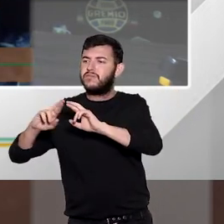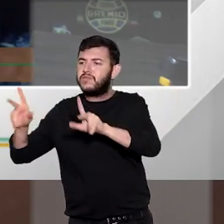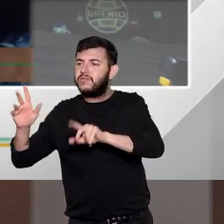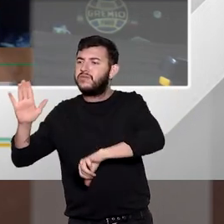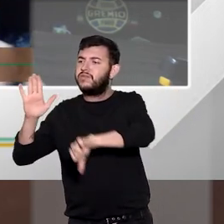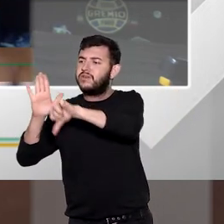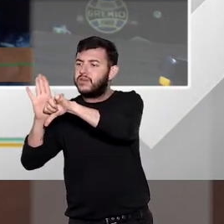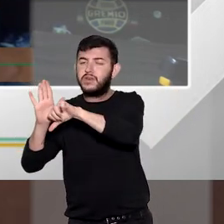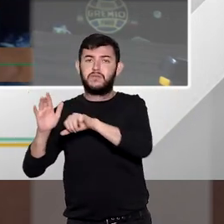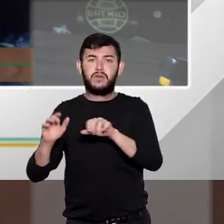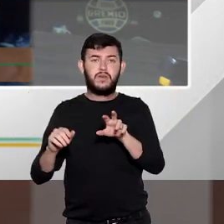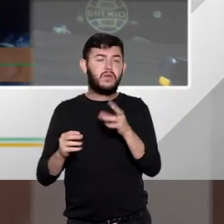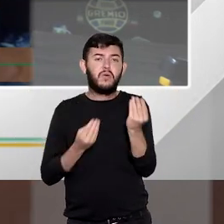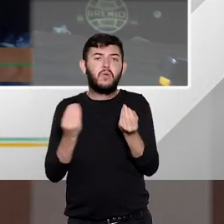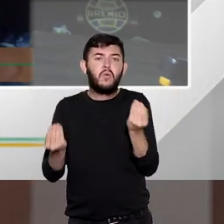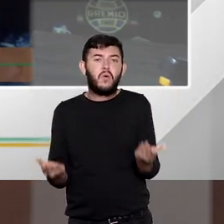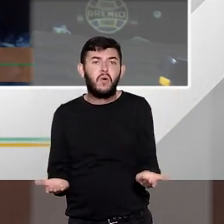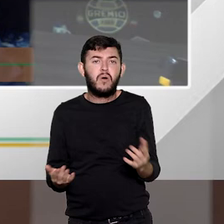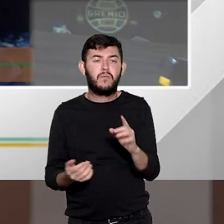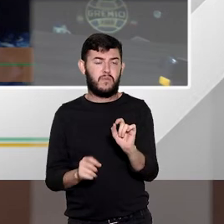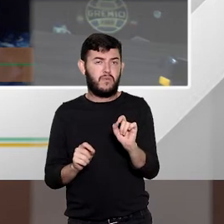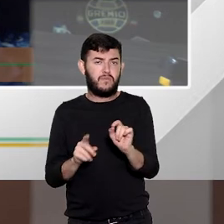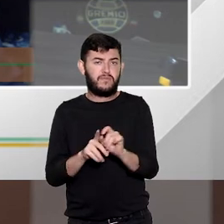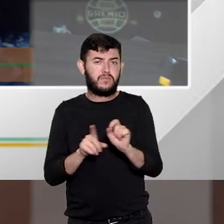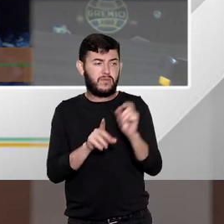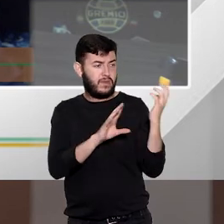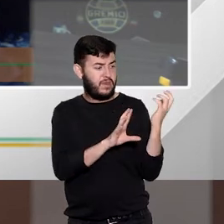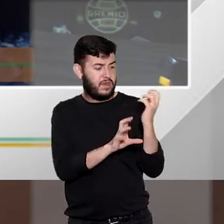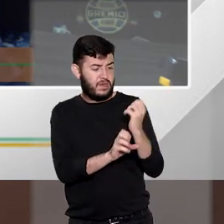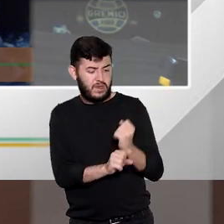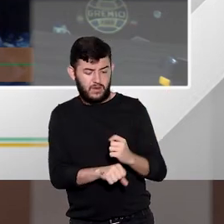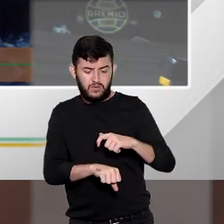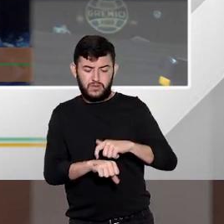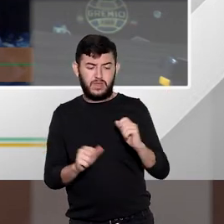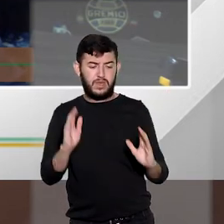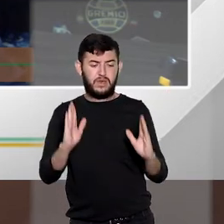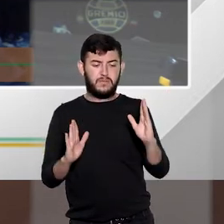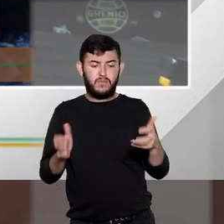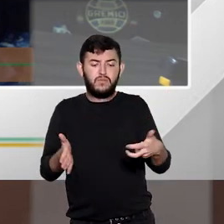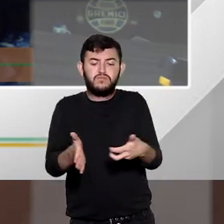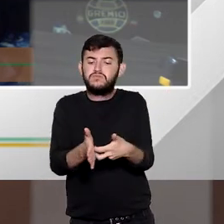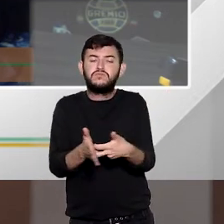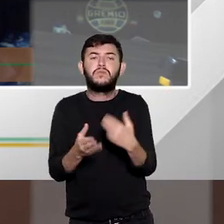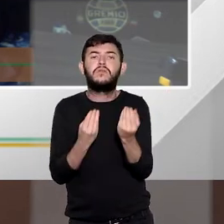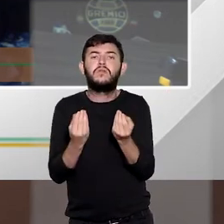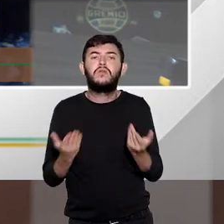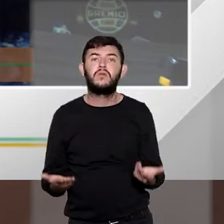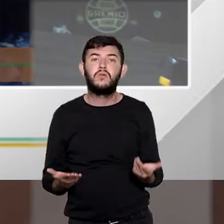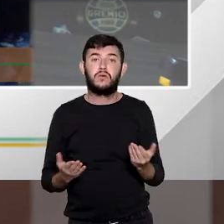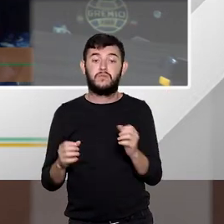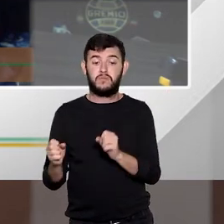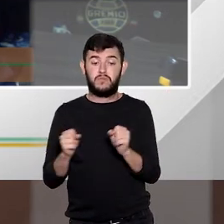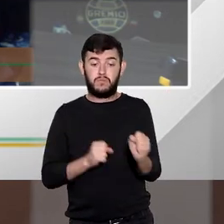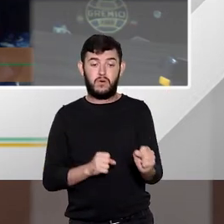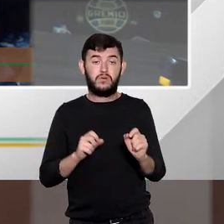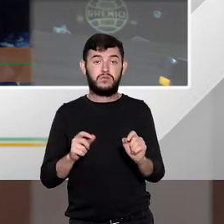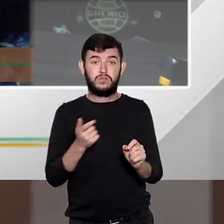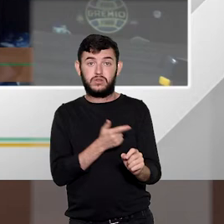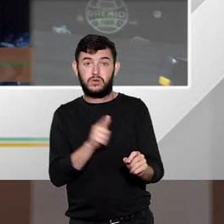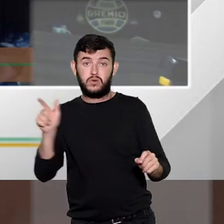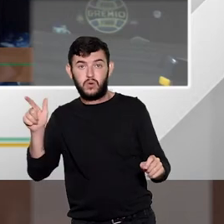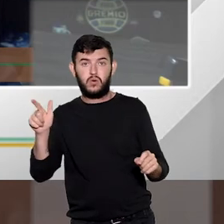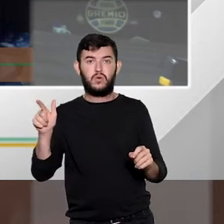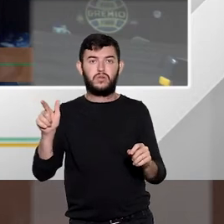teoricamente não para a dosimetria da pena teoricamente não mas pode repercutir em outros institutos como a pena restritiva de